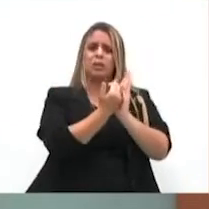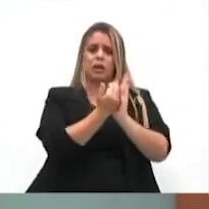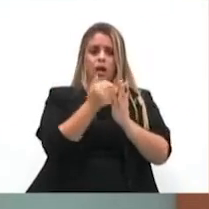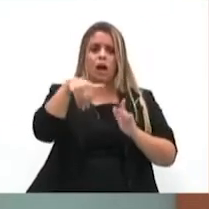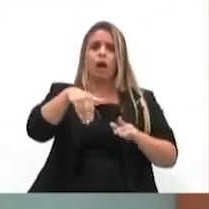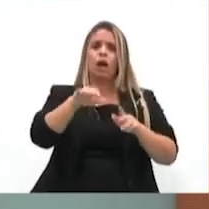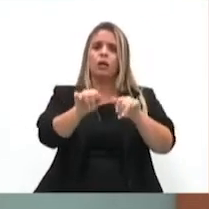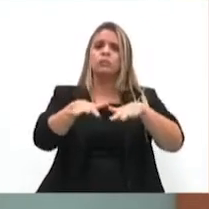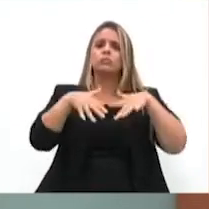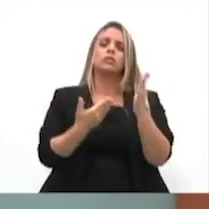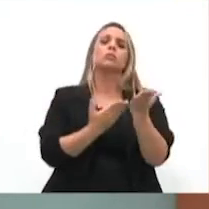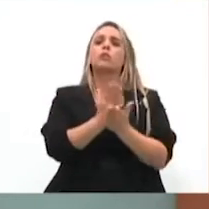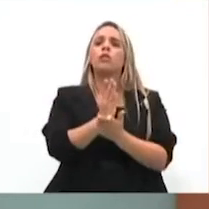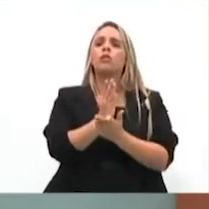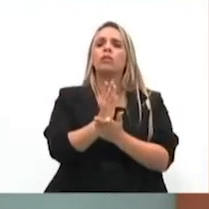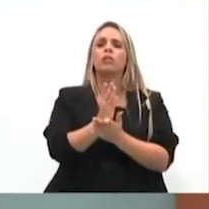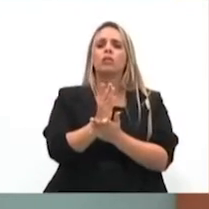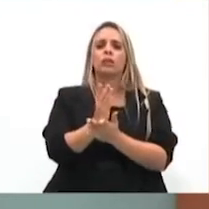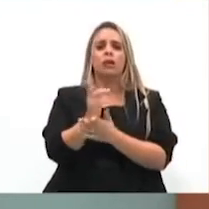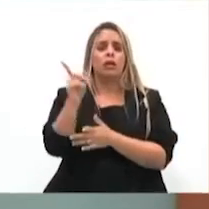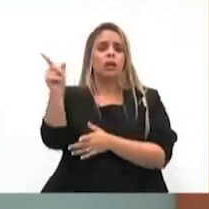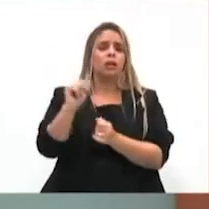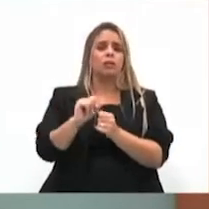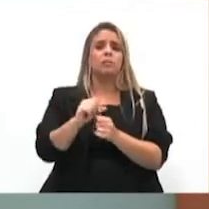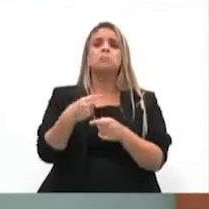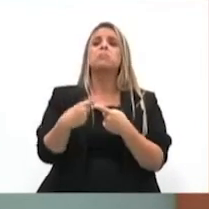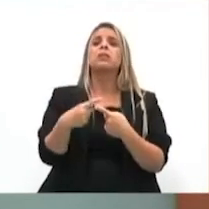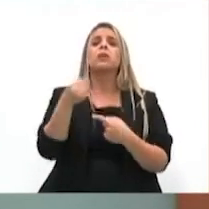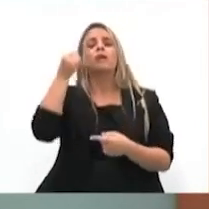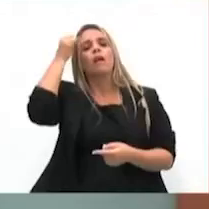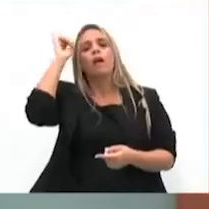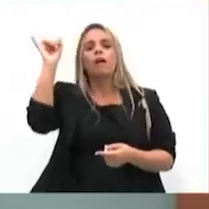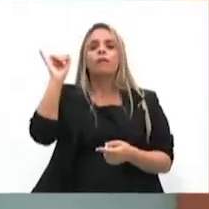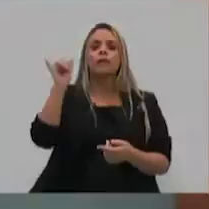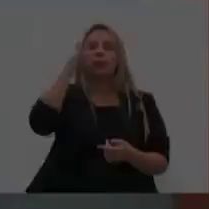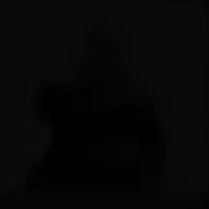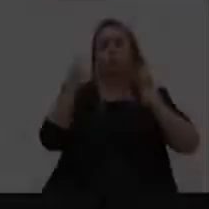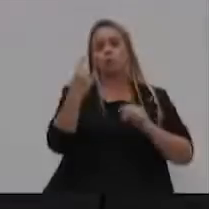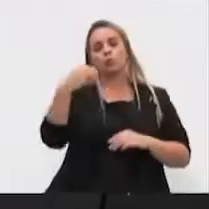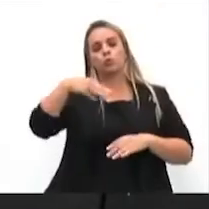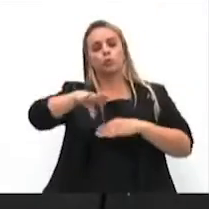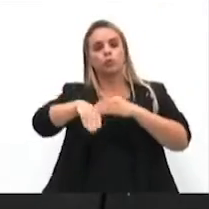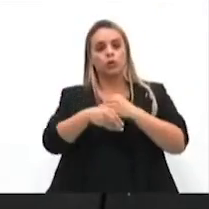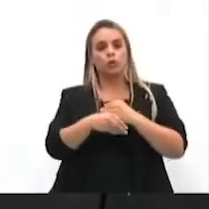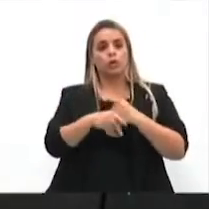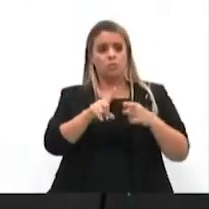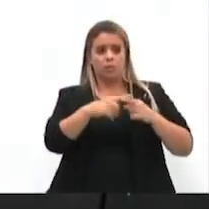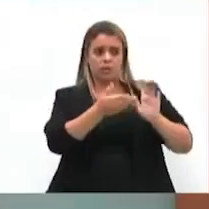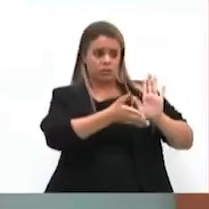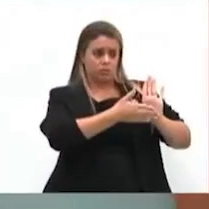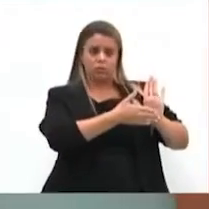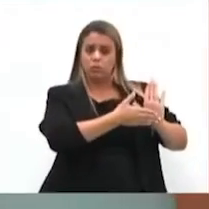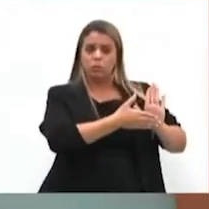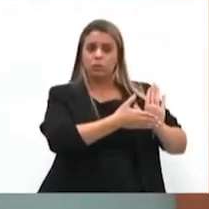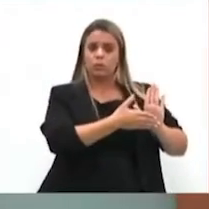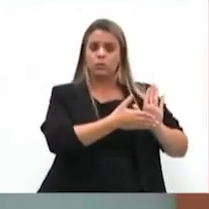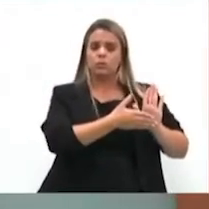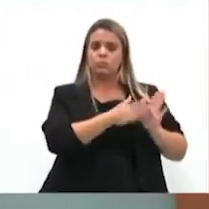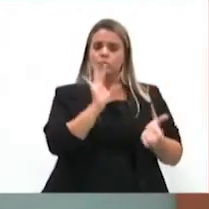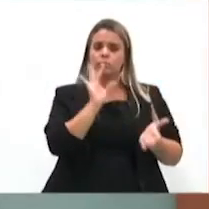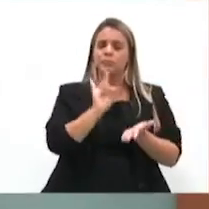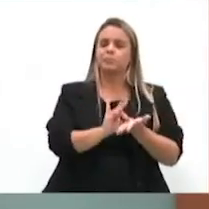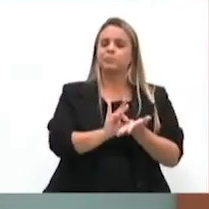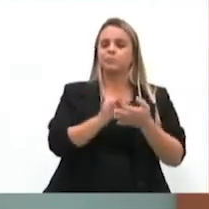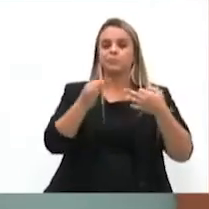sanciona para não submeter a pressão daqueles que o sustentam. E quando uma proposta legítima,